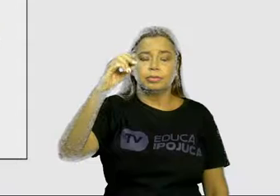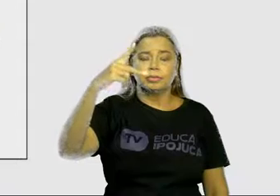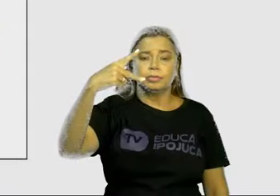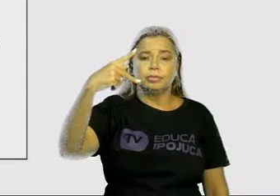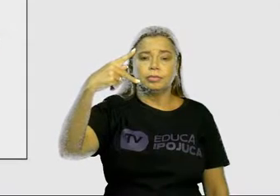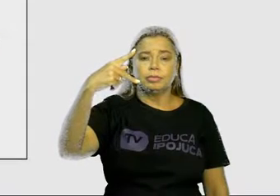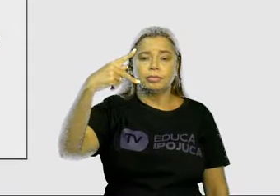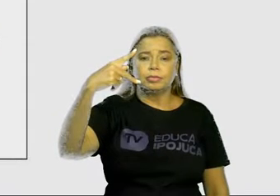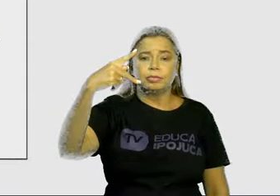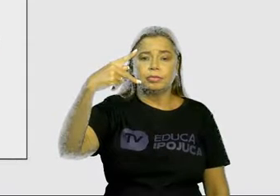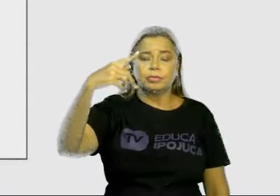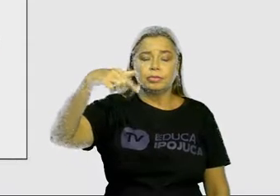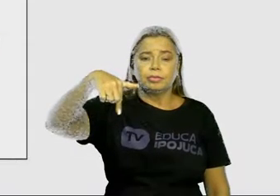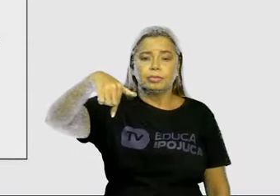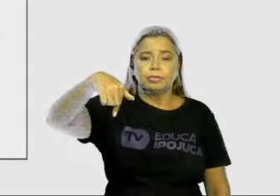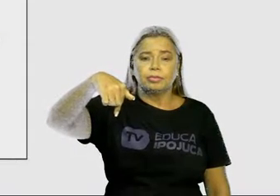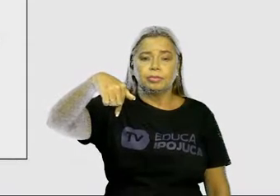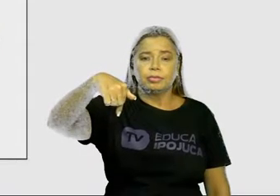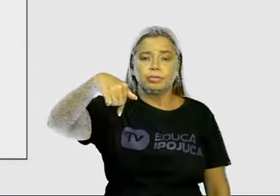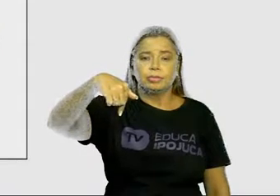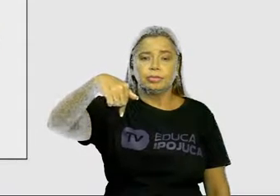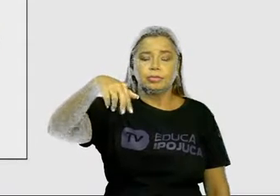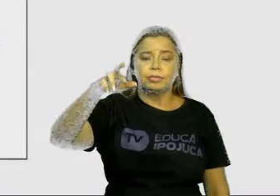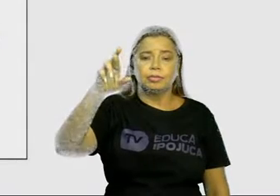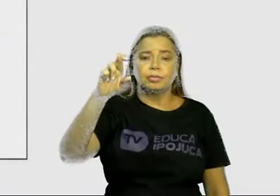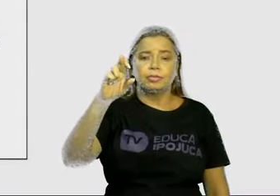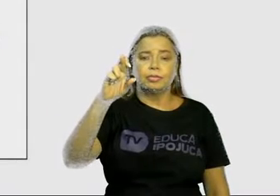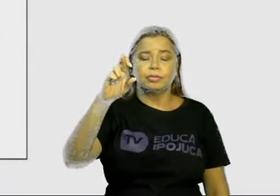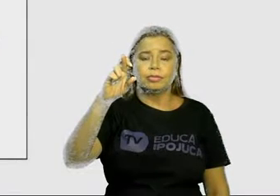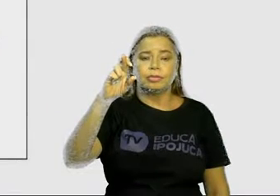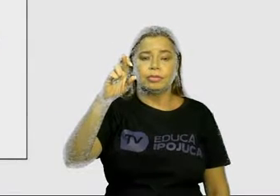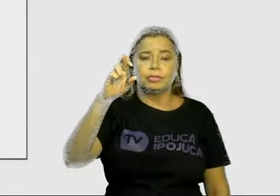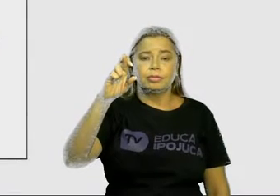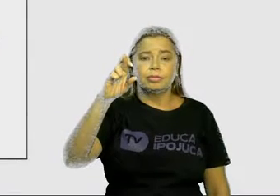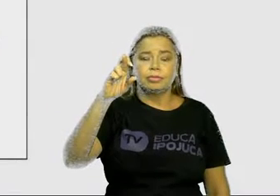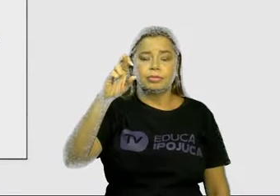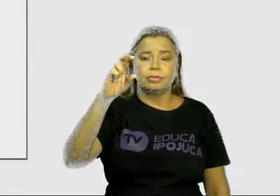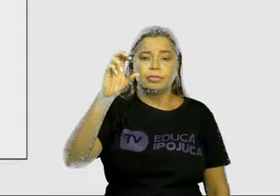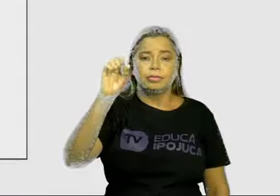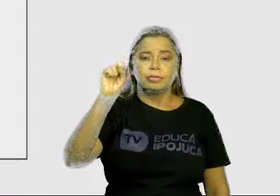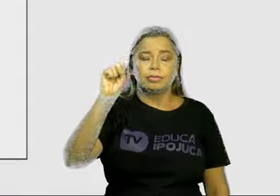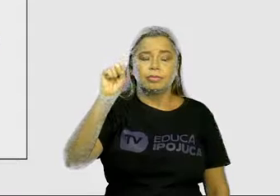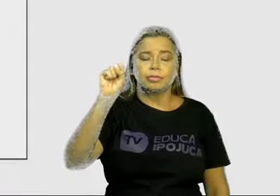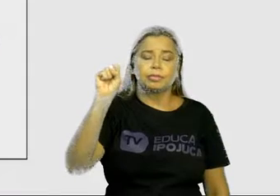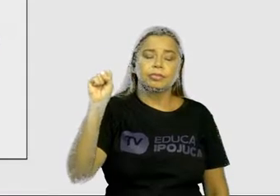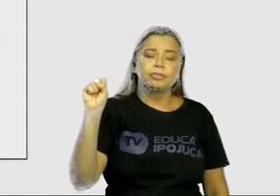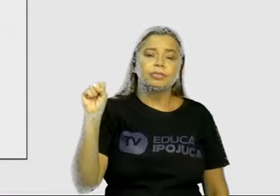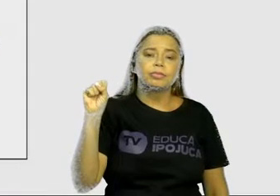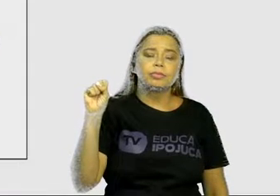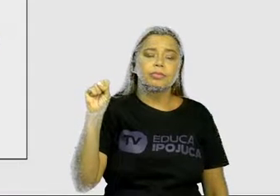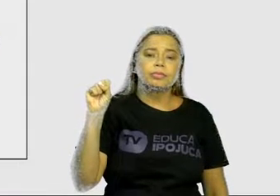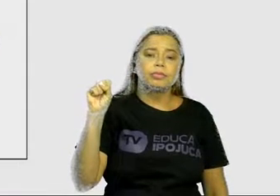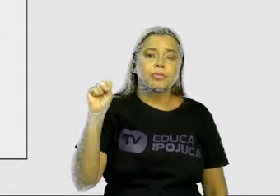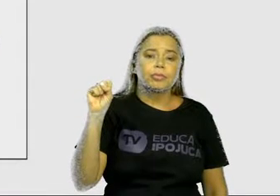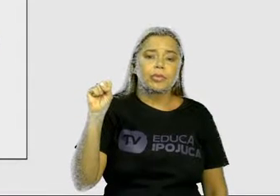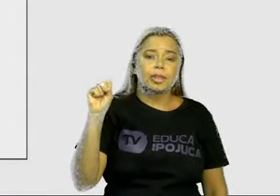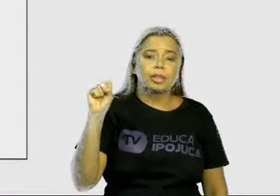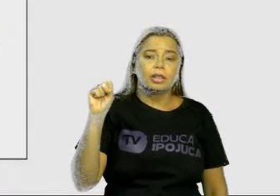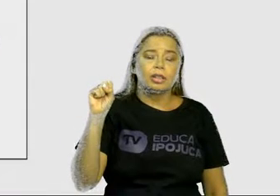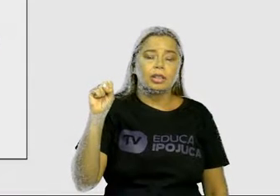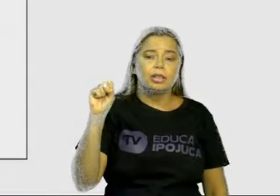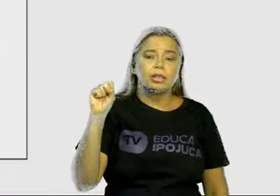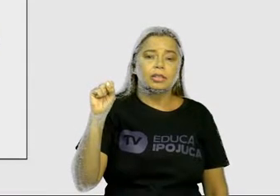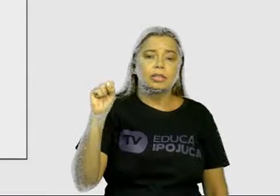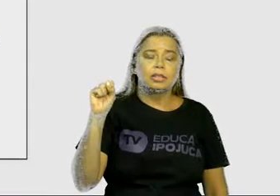P, Q, R, S. Então dá uma puxada, né?